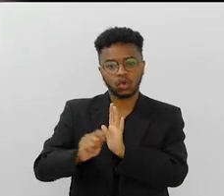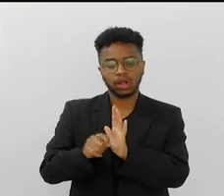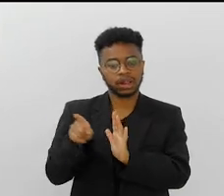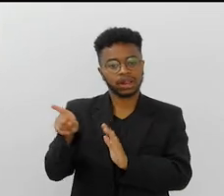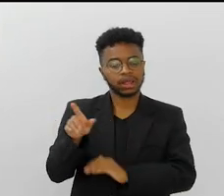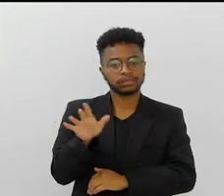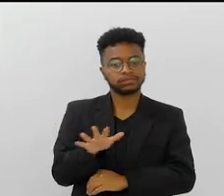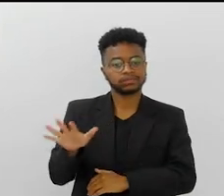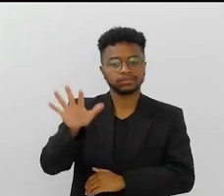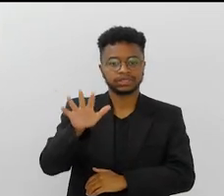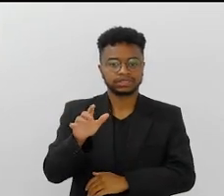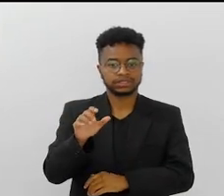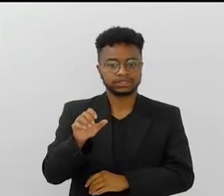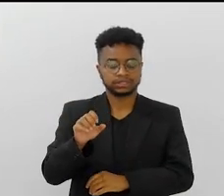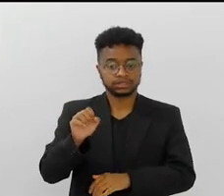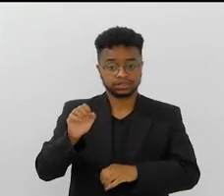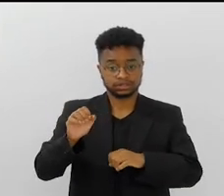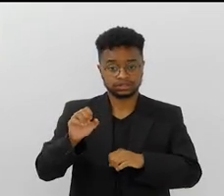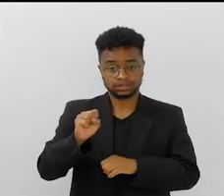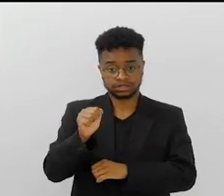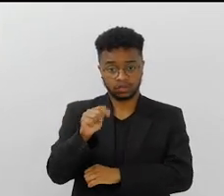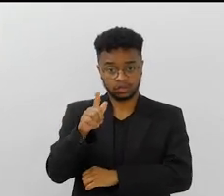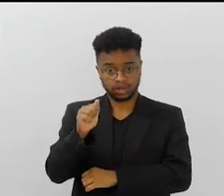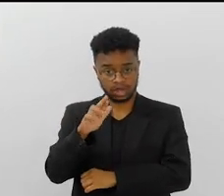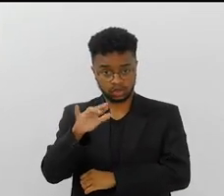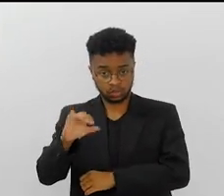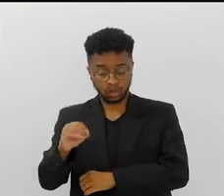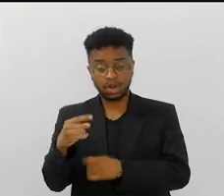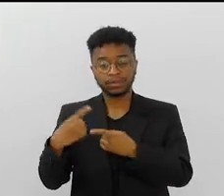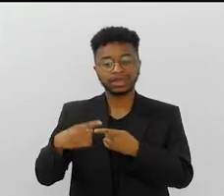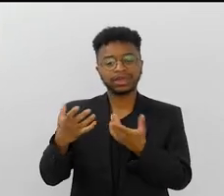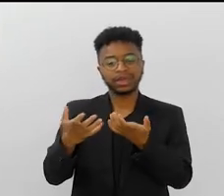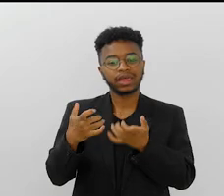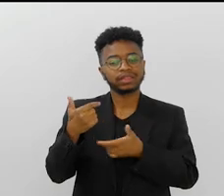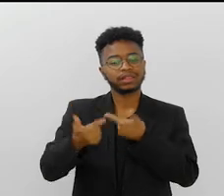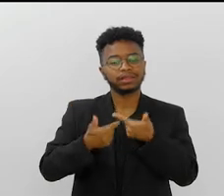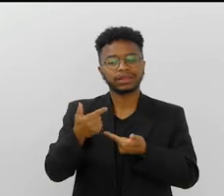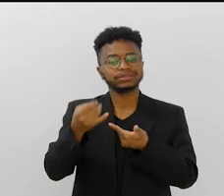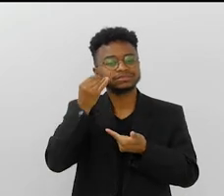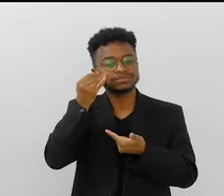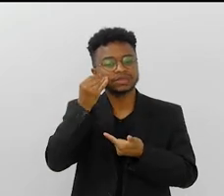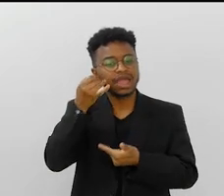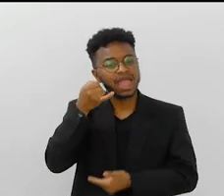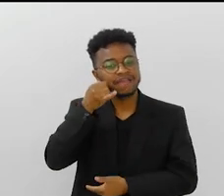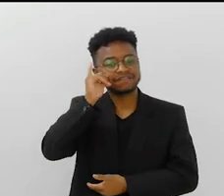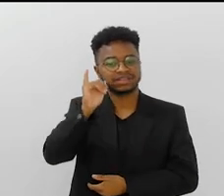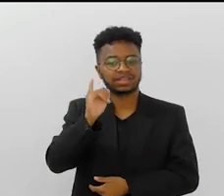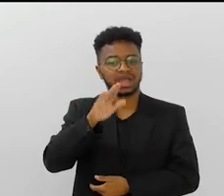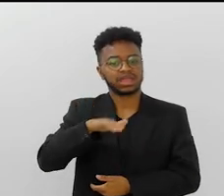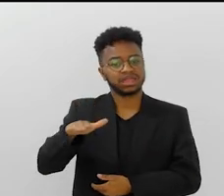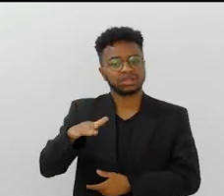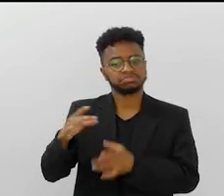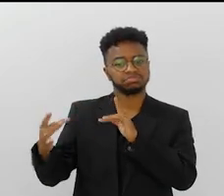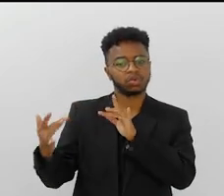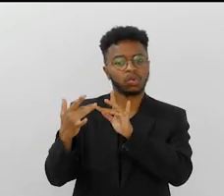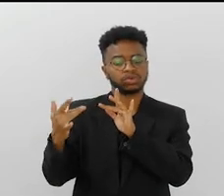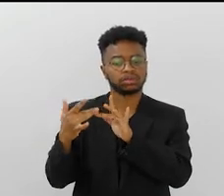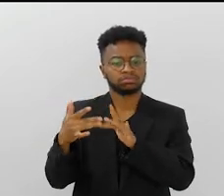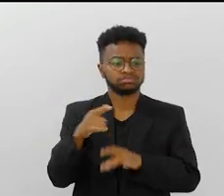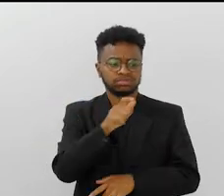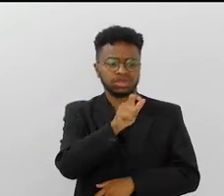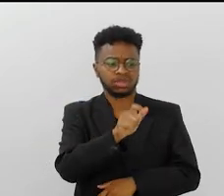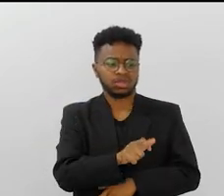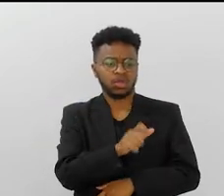Salgueiro. Ele estava preocupado com aquilo, ele queria fazer um trabalho para evitar que as crianças, olha só, no meio dos anos 70. E aí, o